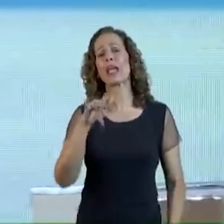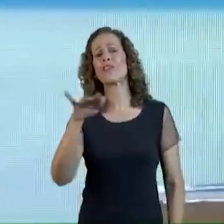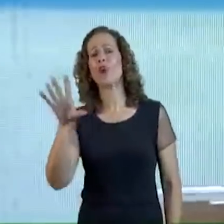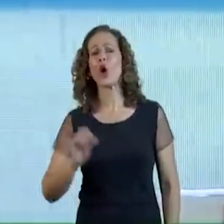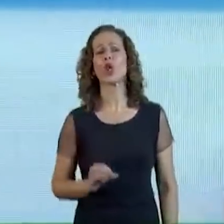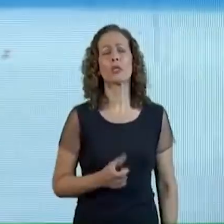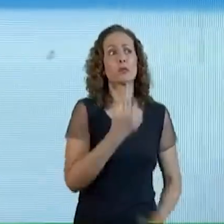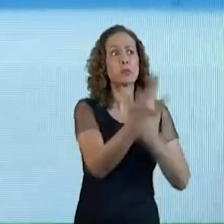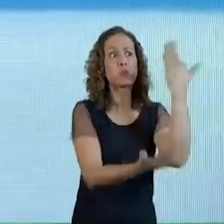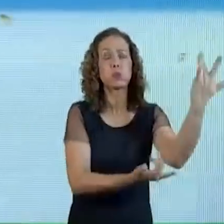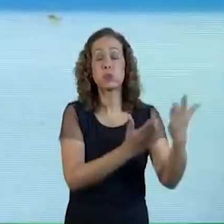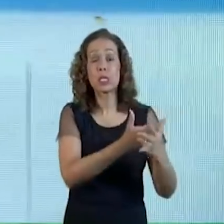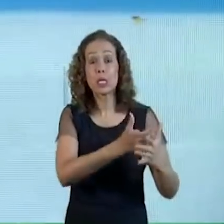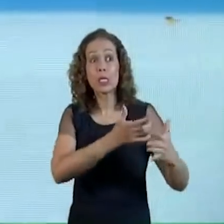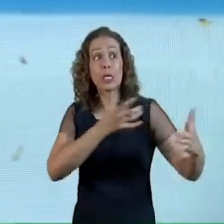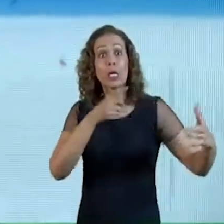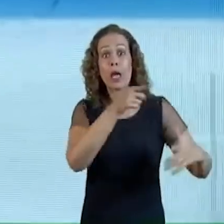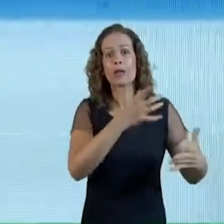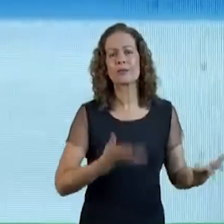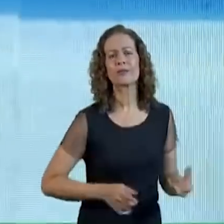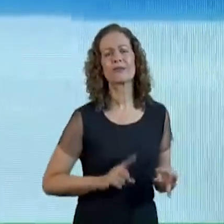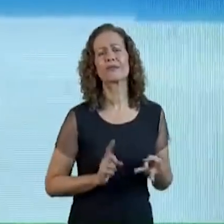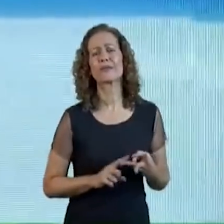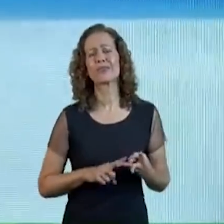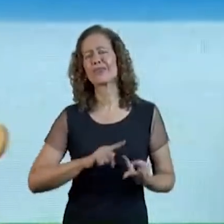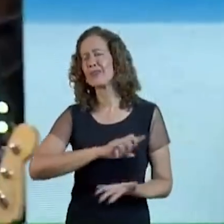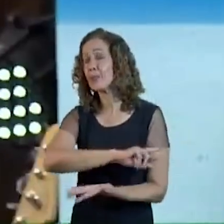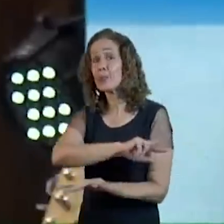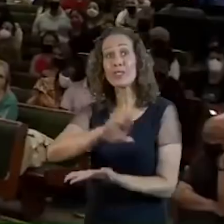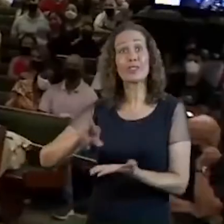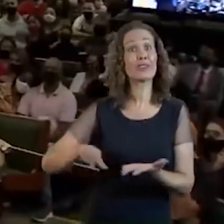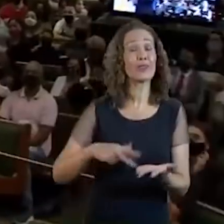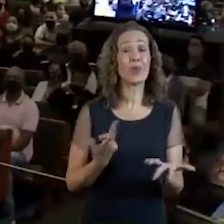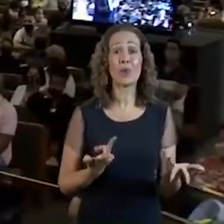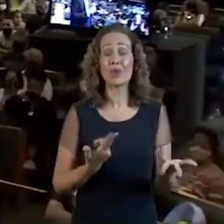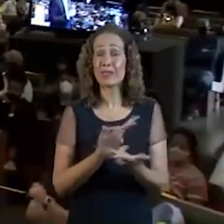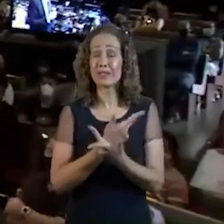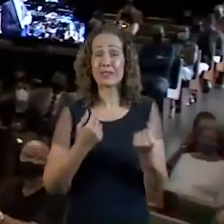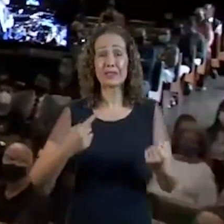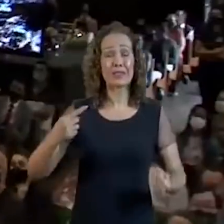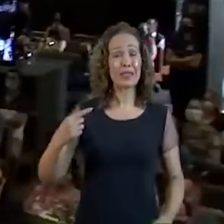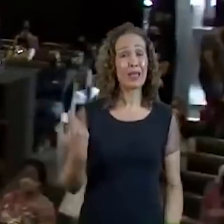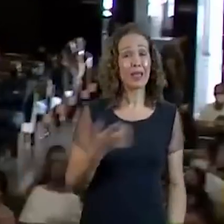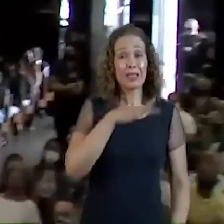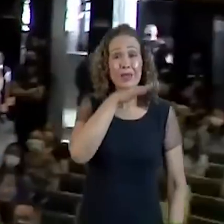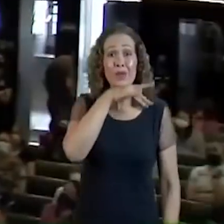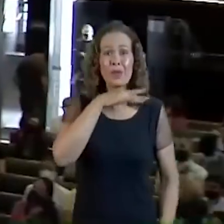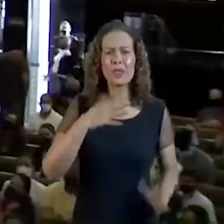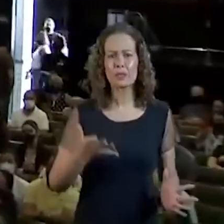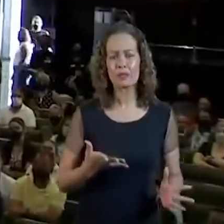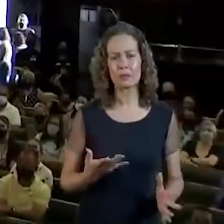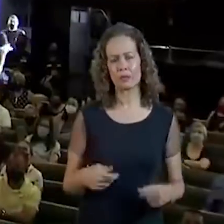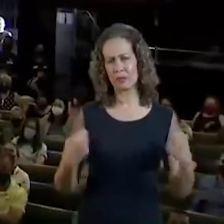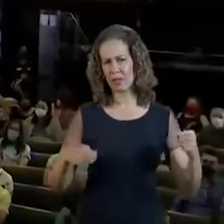Eu anotei lá Um monte de coisa doida Não precisava de pregador para mim não Eu vinha para a igreja sozinho